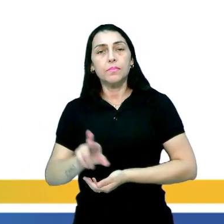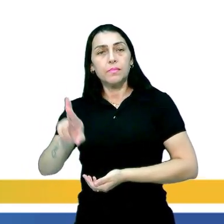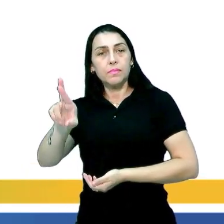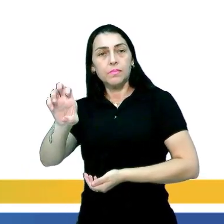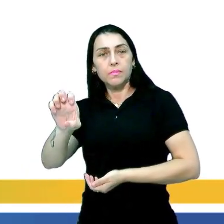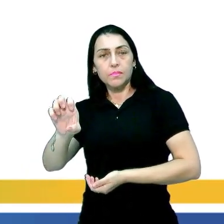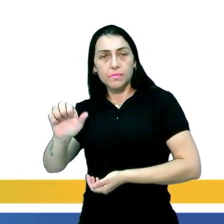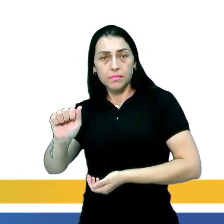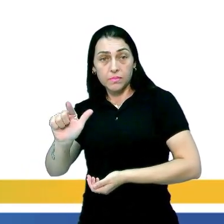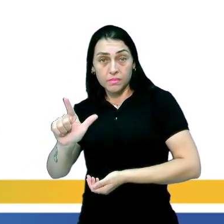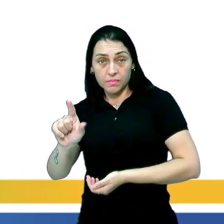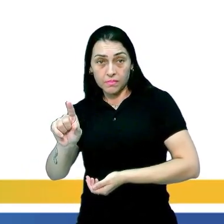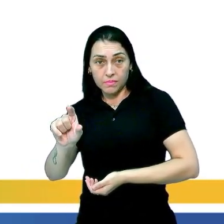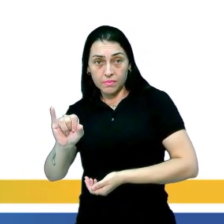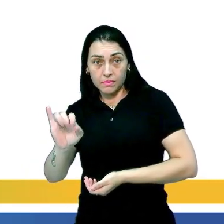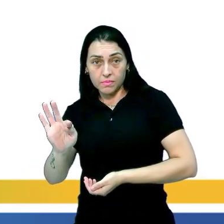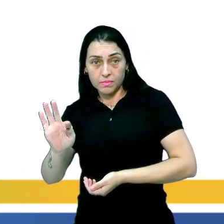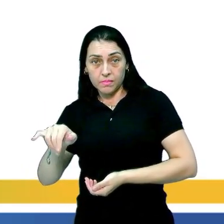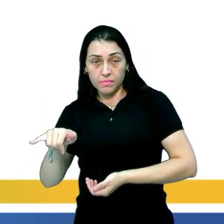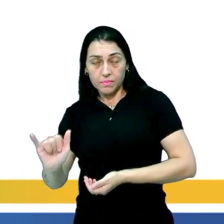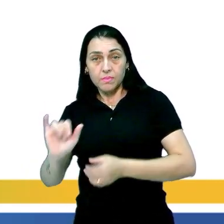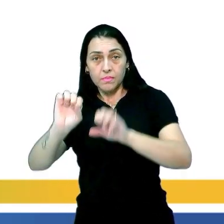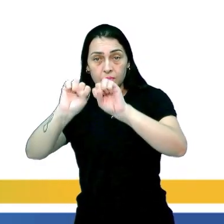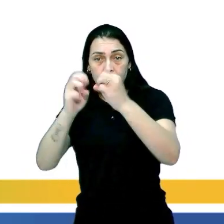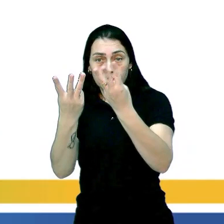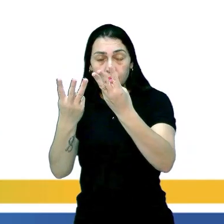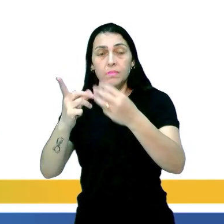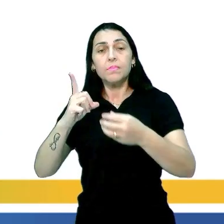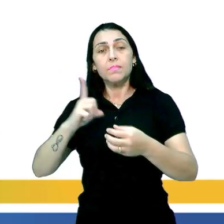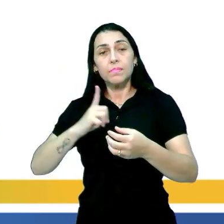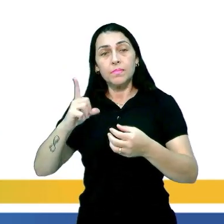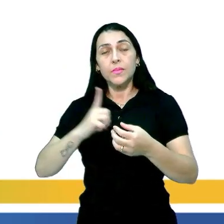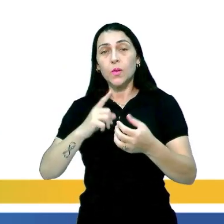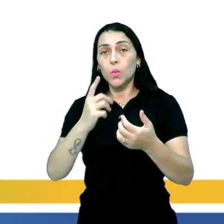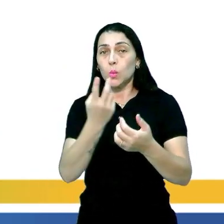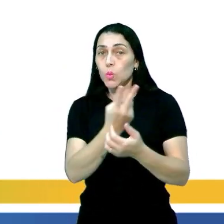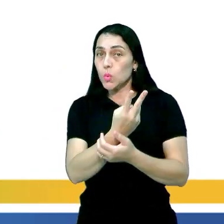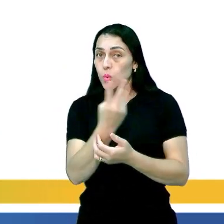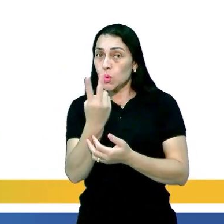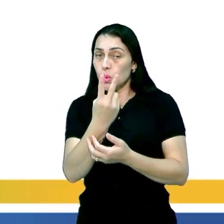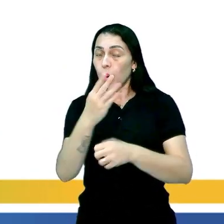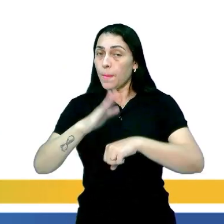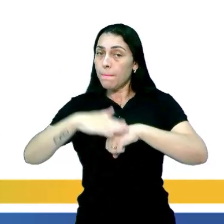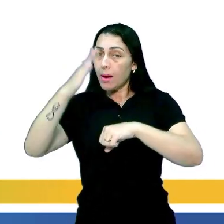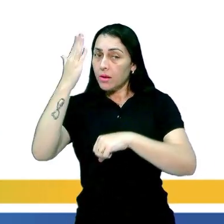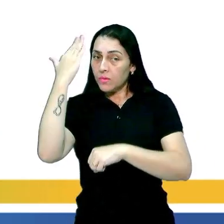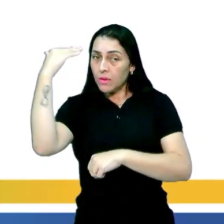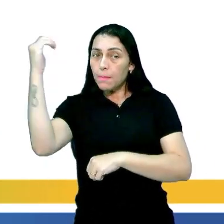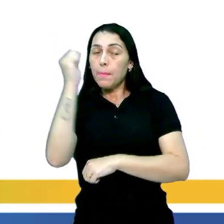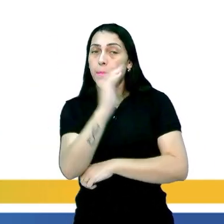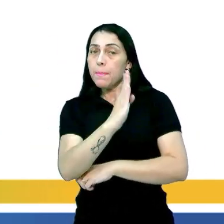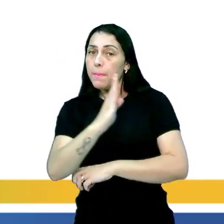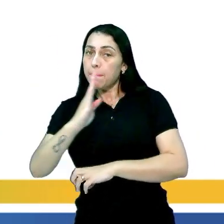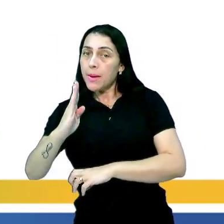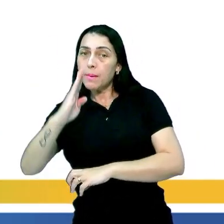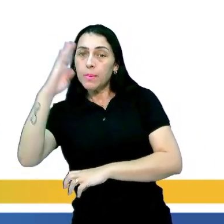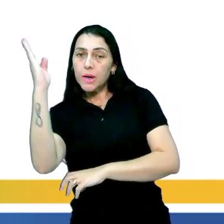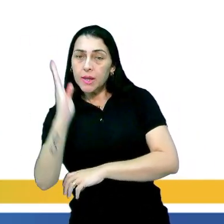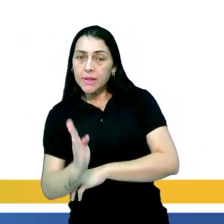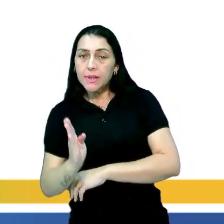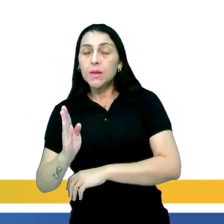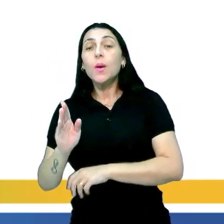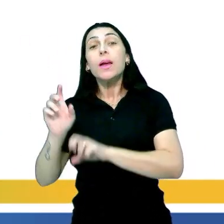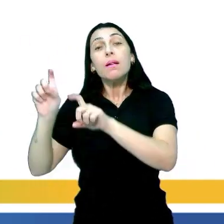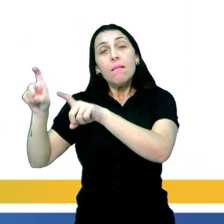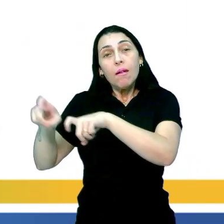Reality Show, nós temos ali os, se não os dois maiores do Brasil, né? O primeiro, Big Brother